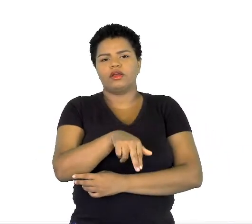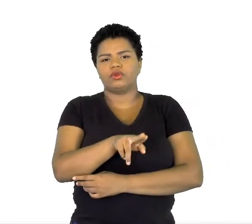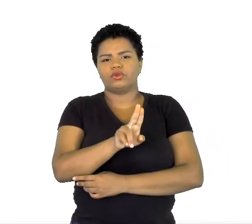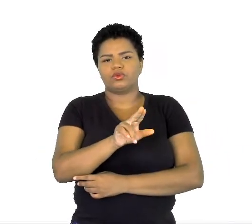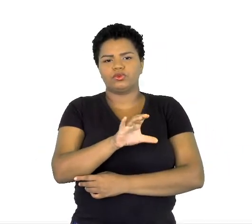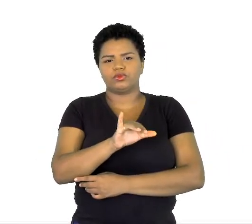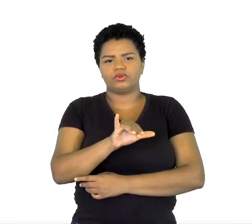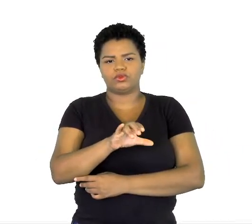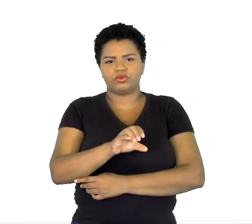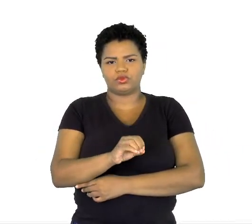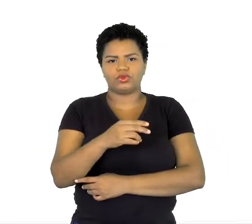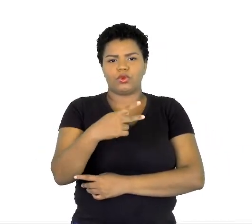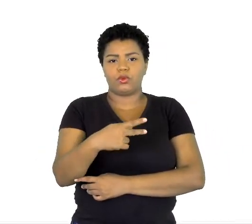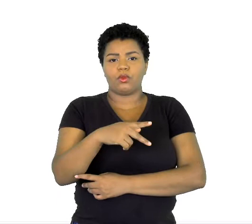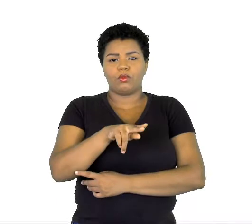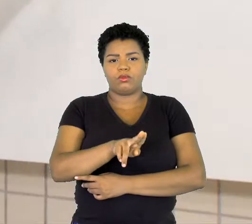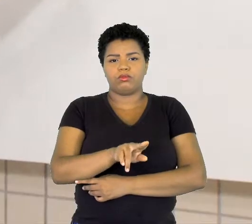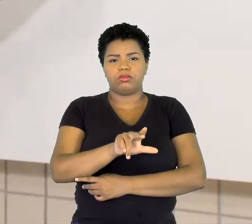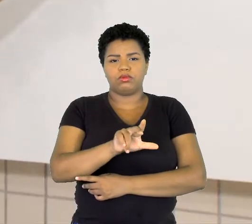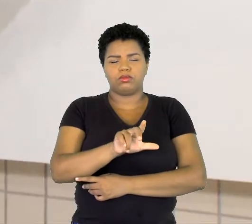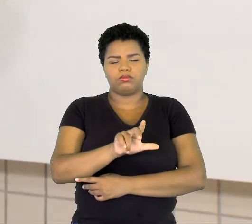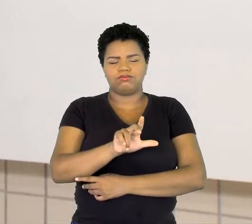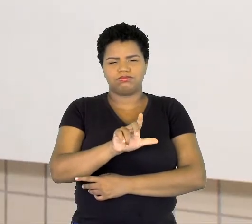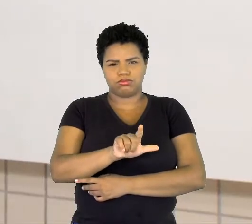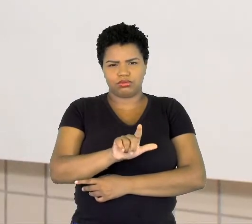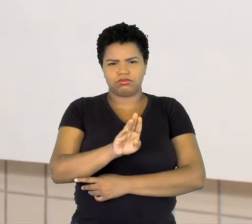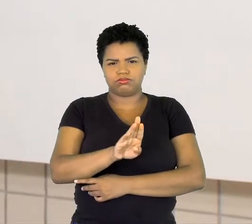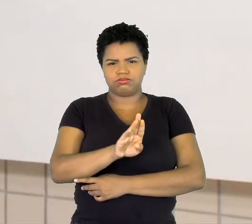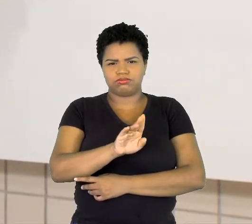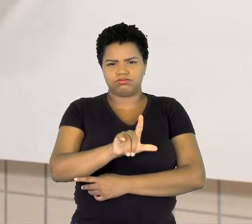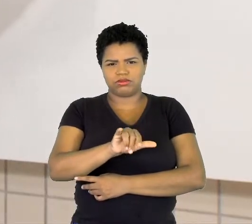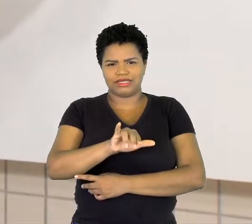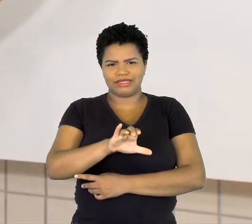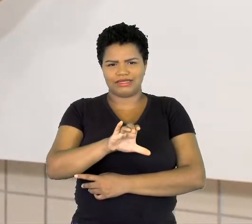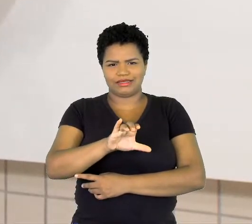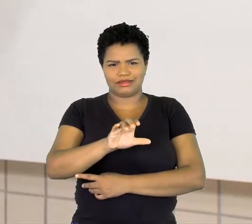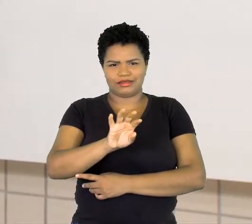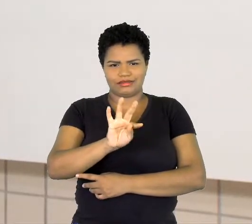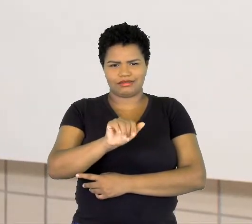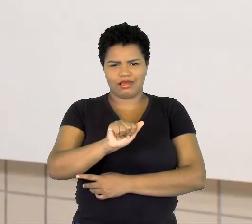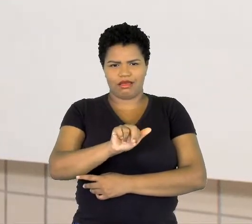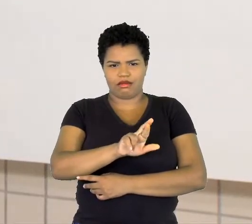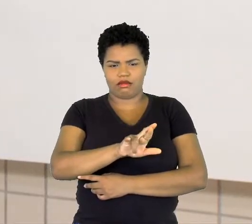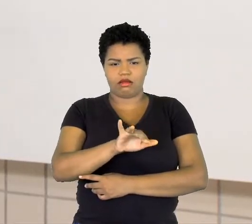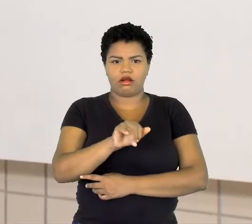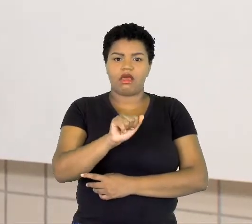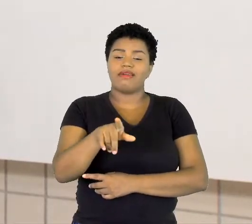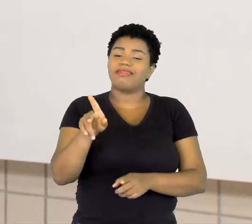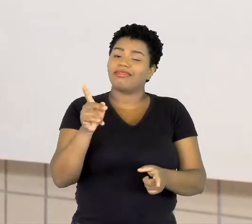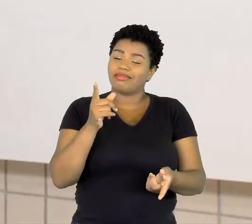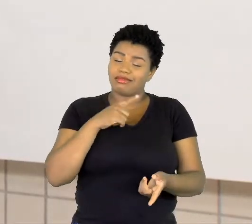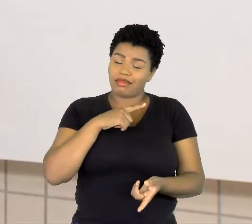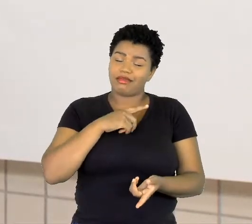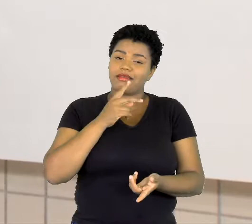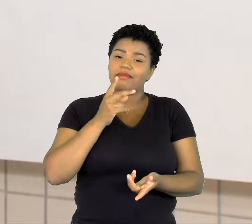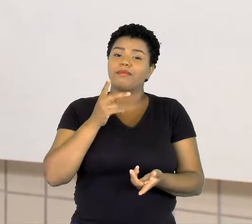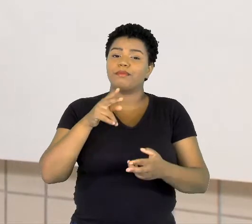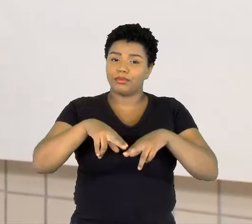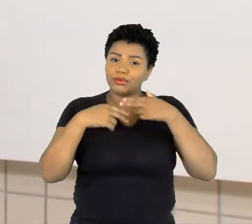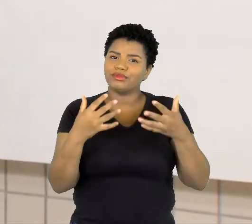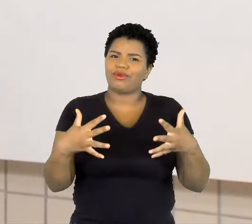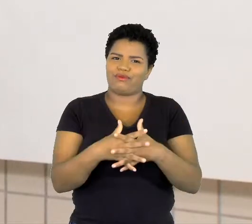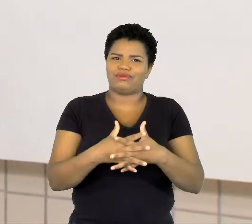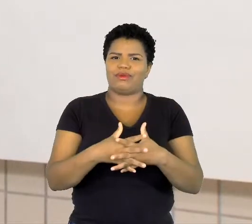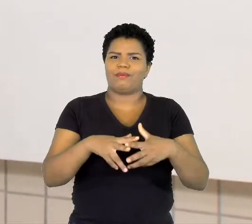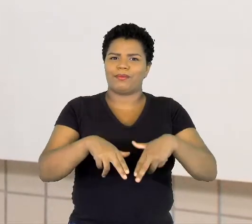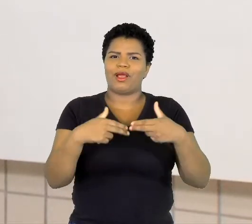confusão entre os dois. Por quê? Elas têm uma mesma estrutura, elas têm as mesmas